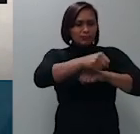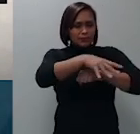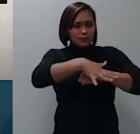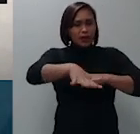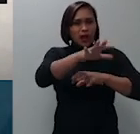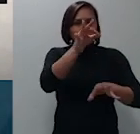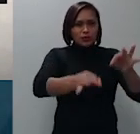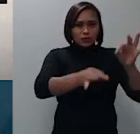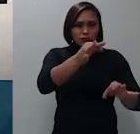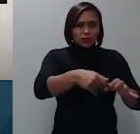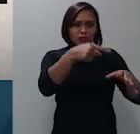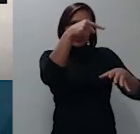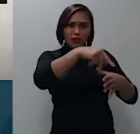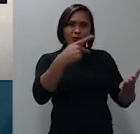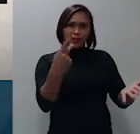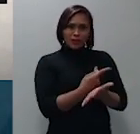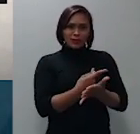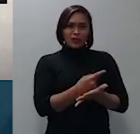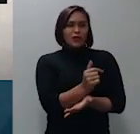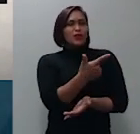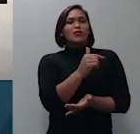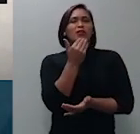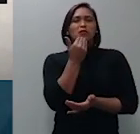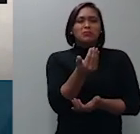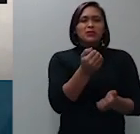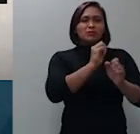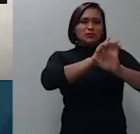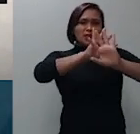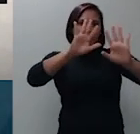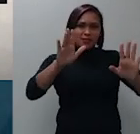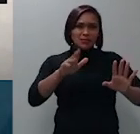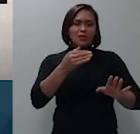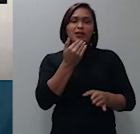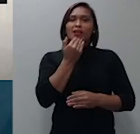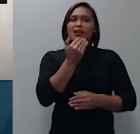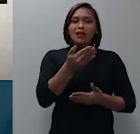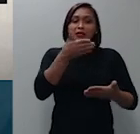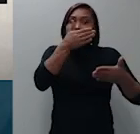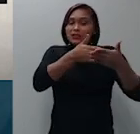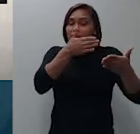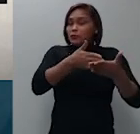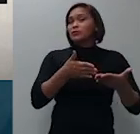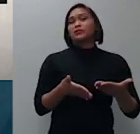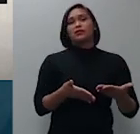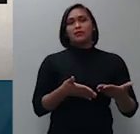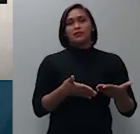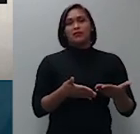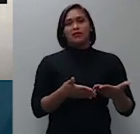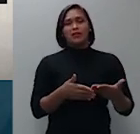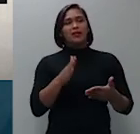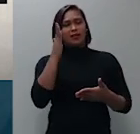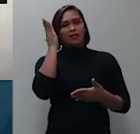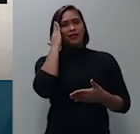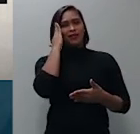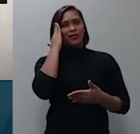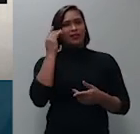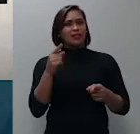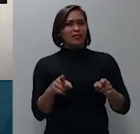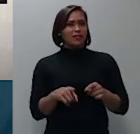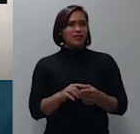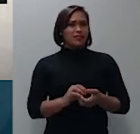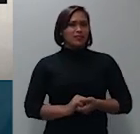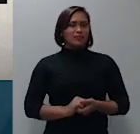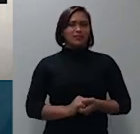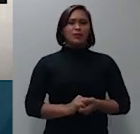não era pedido de esclarecimento era uma inconformidade é isso que nós estamos dizendo esse pedido de esclarecimento do parágrafo